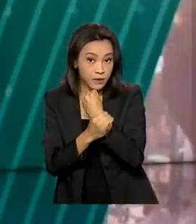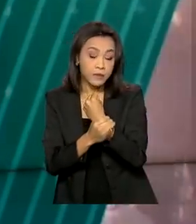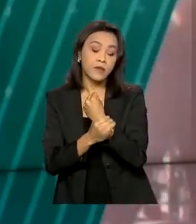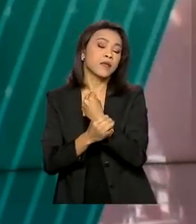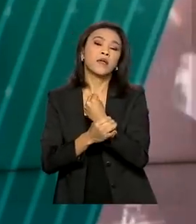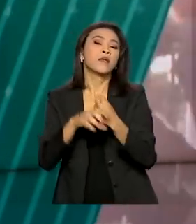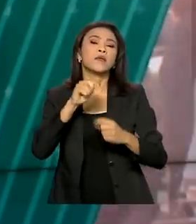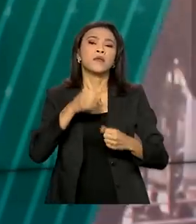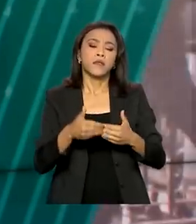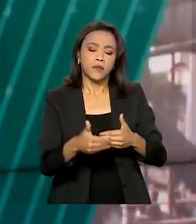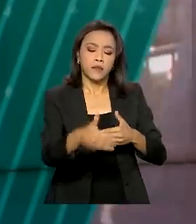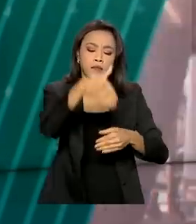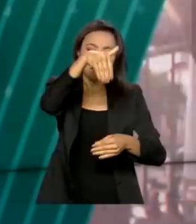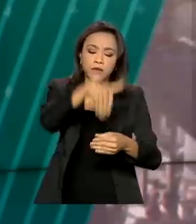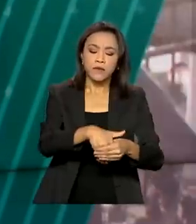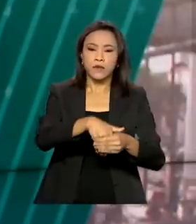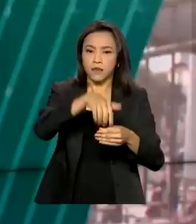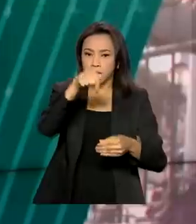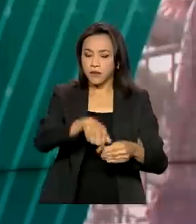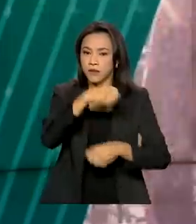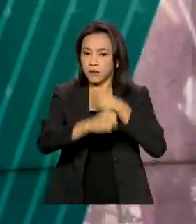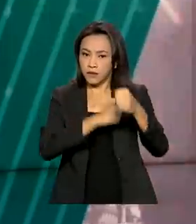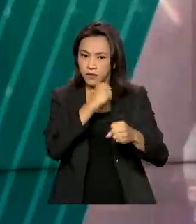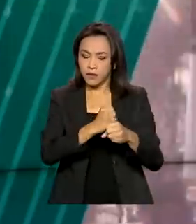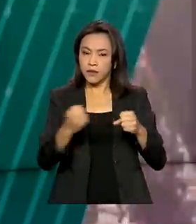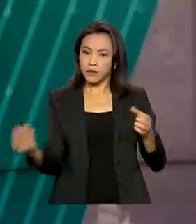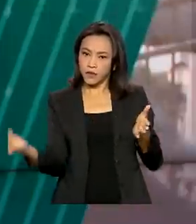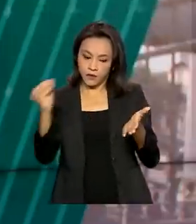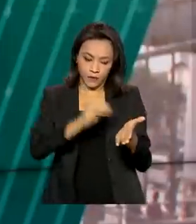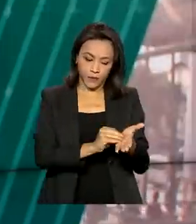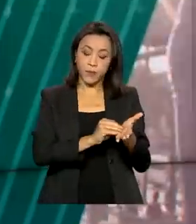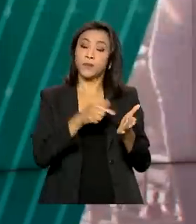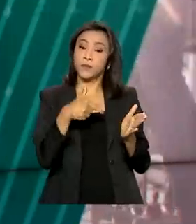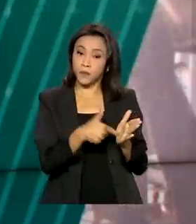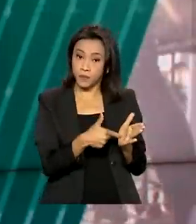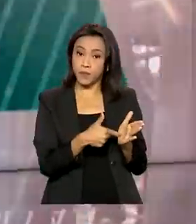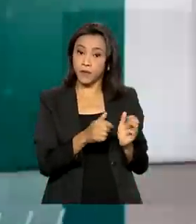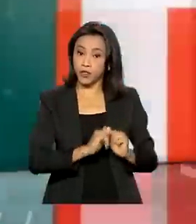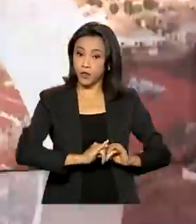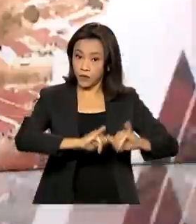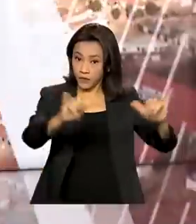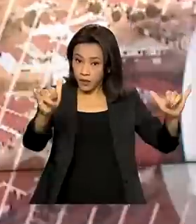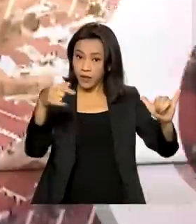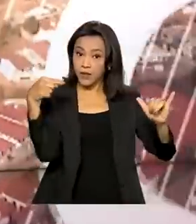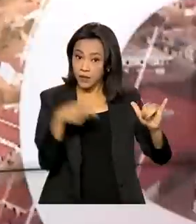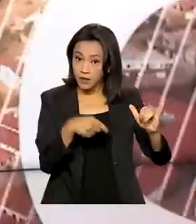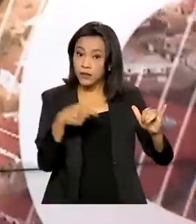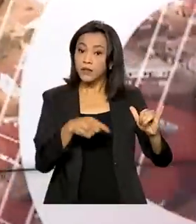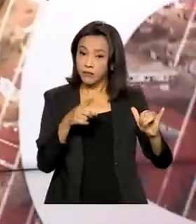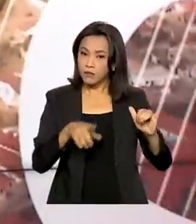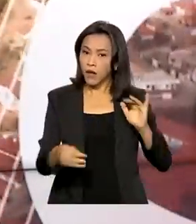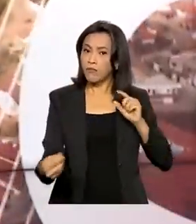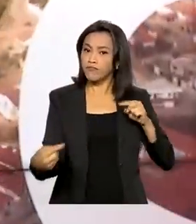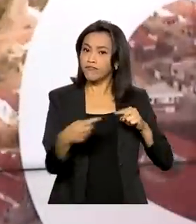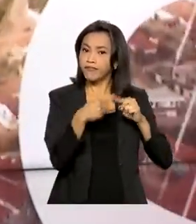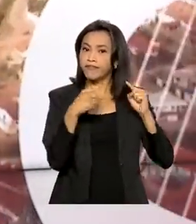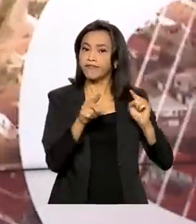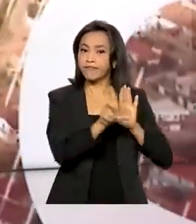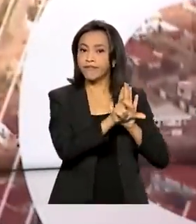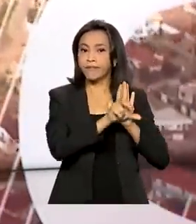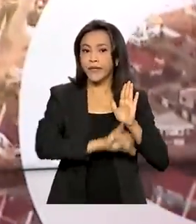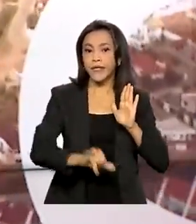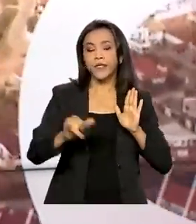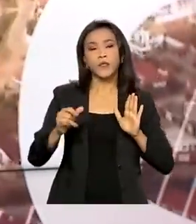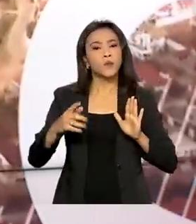deste ano. A medida publicada hoje no Diário Oficial da União é habitual nas eleições e está prevista em lei. Os locais de